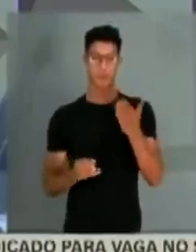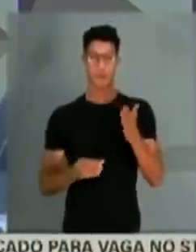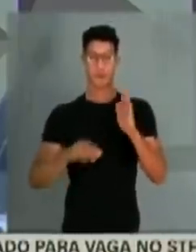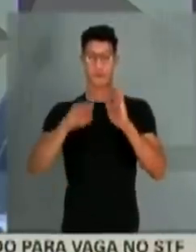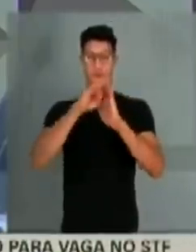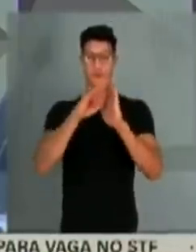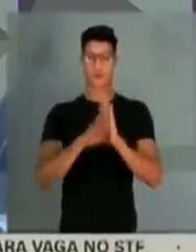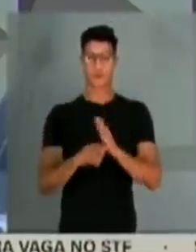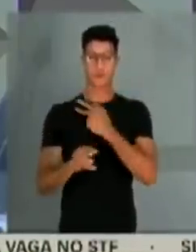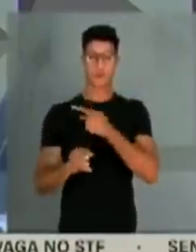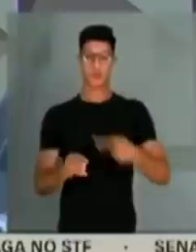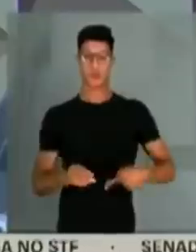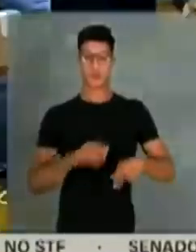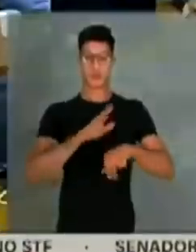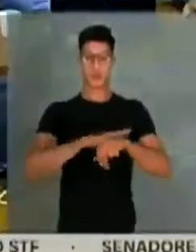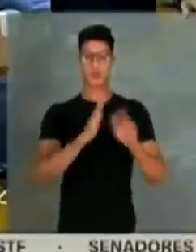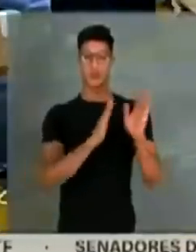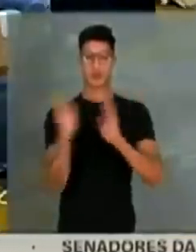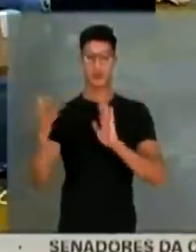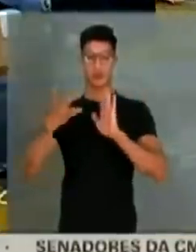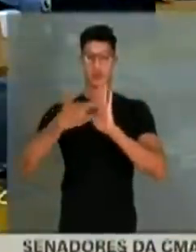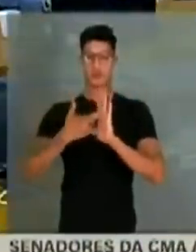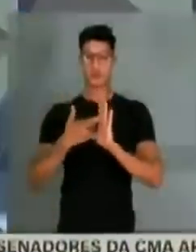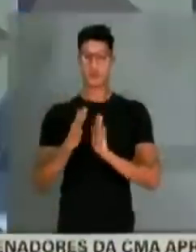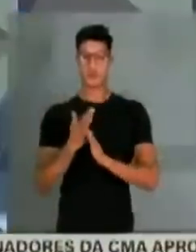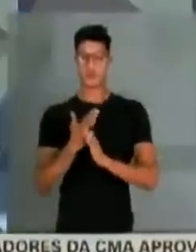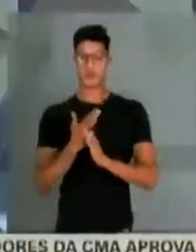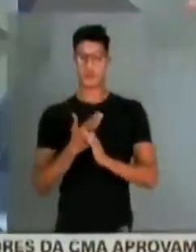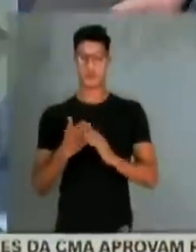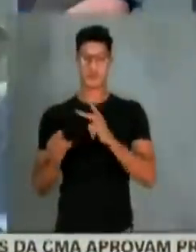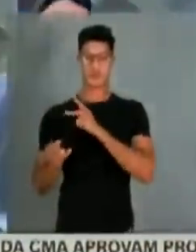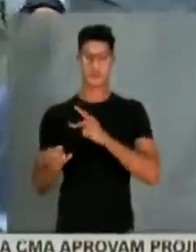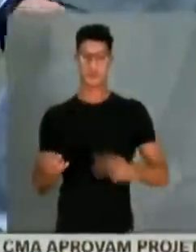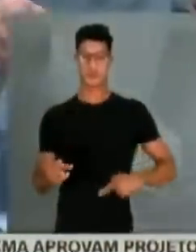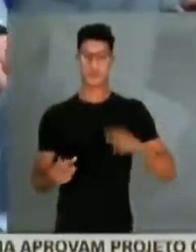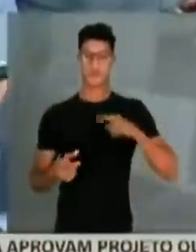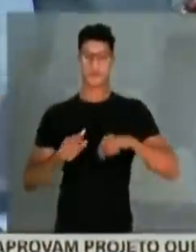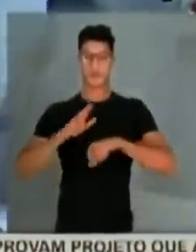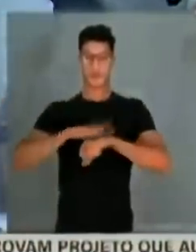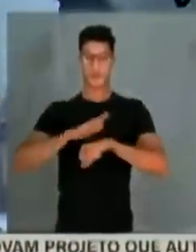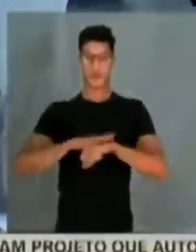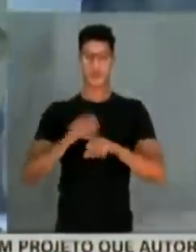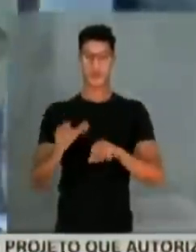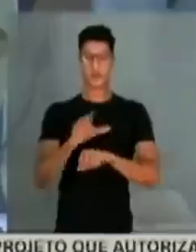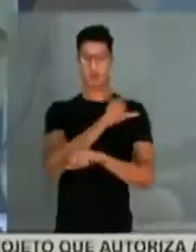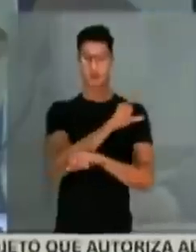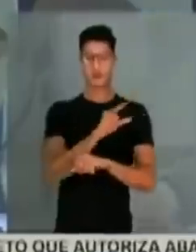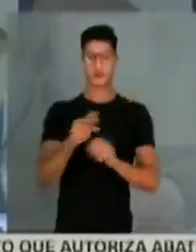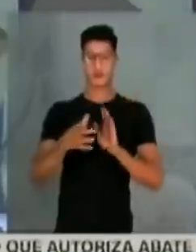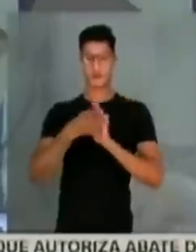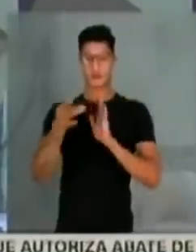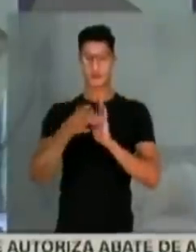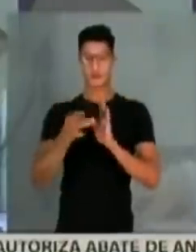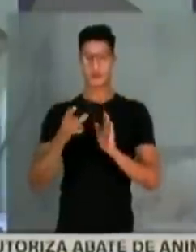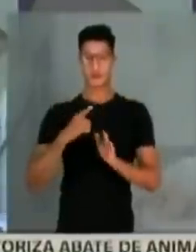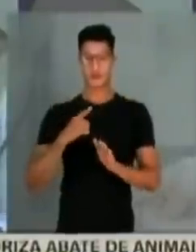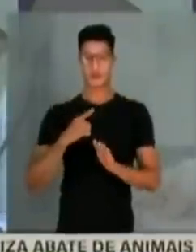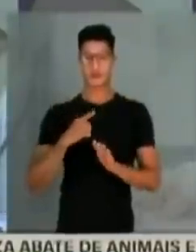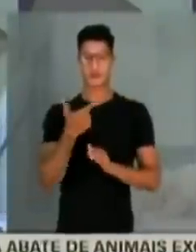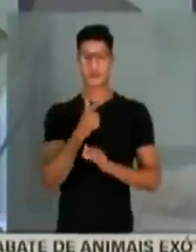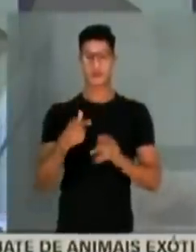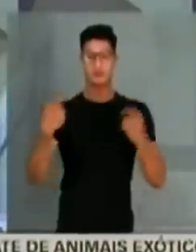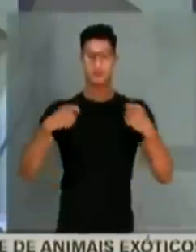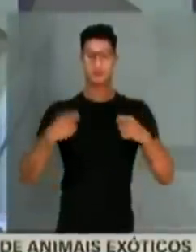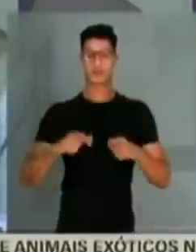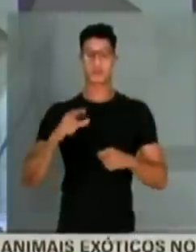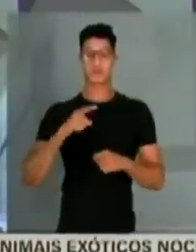pautado, presidente, dentro do prazo regimental. Essa presidência tem feito a apreciação anterior de requerimentos, sem a